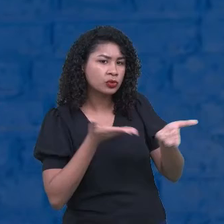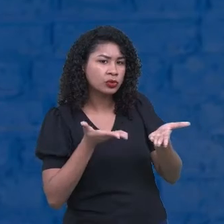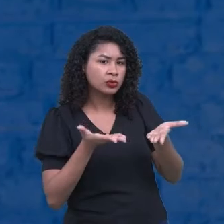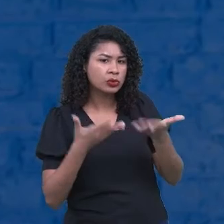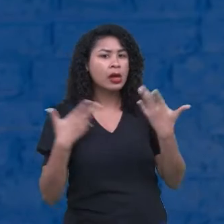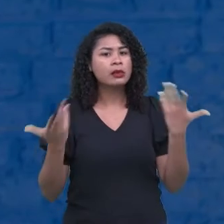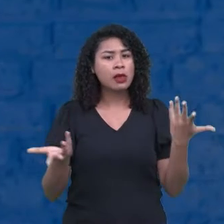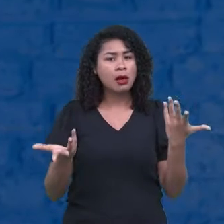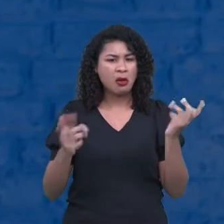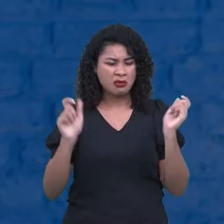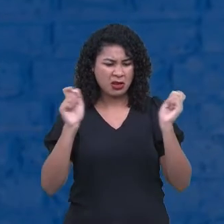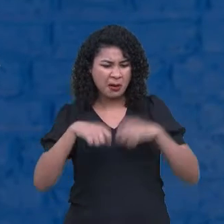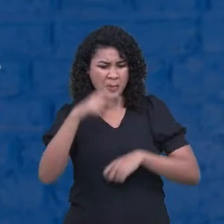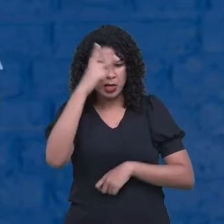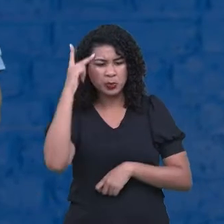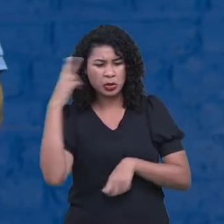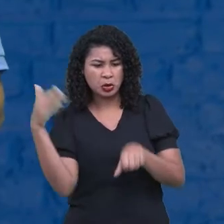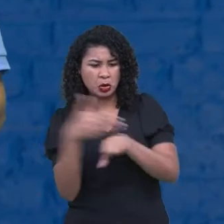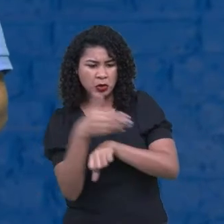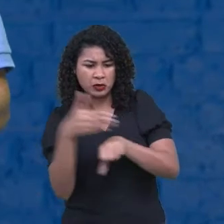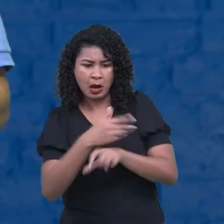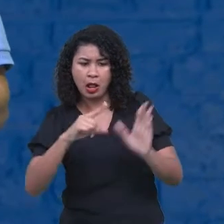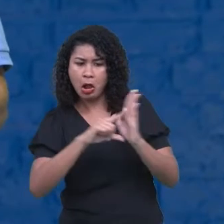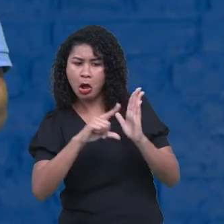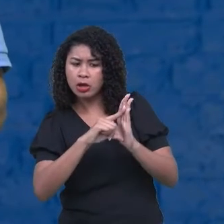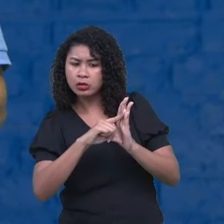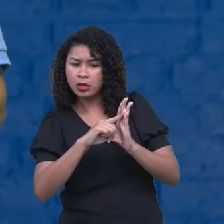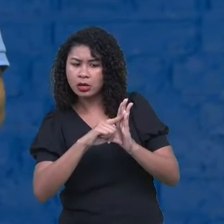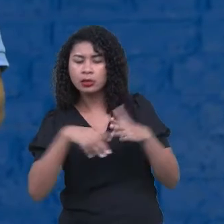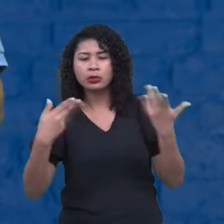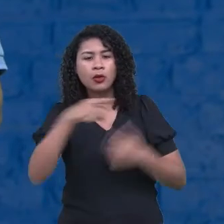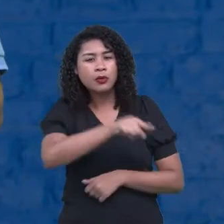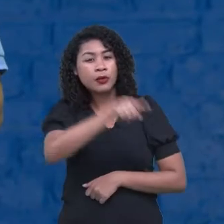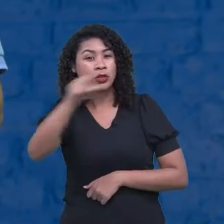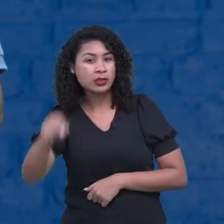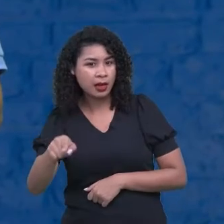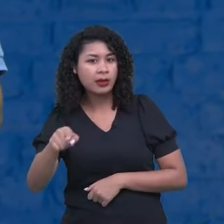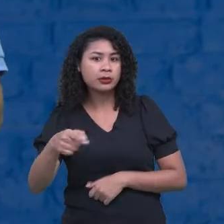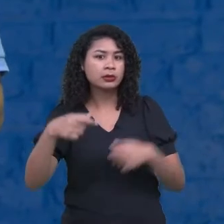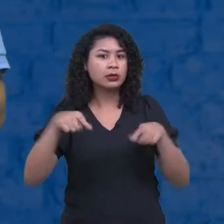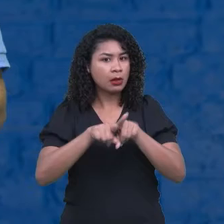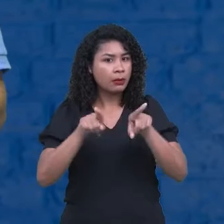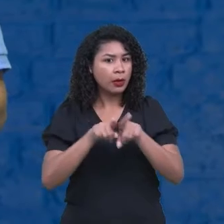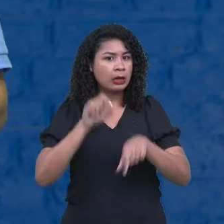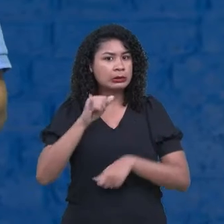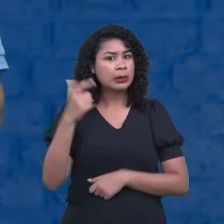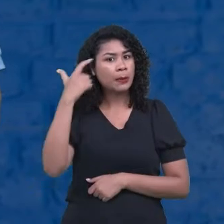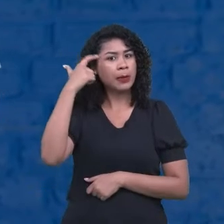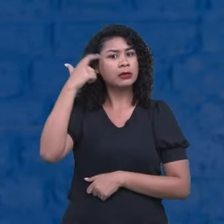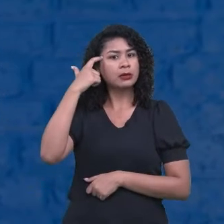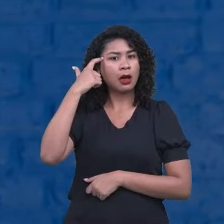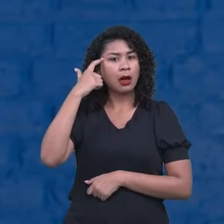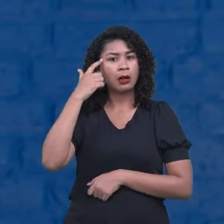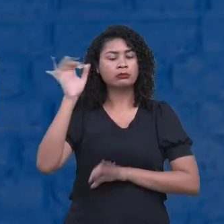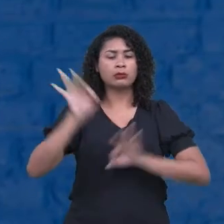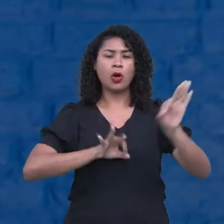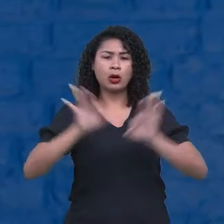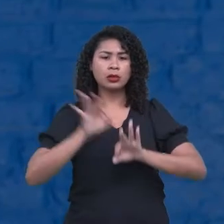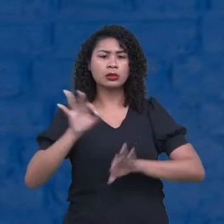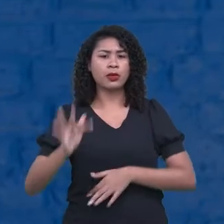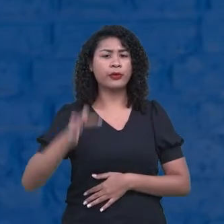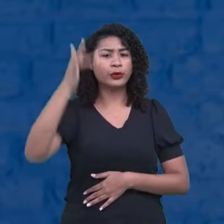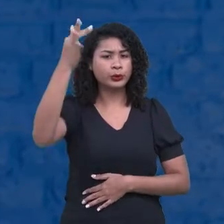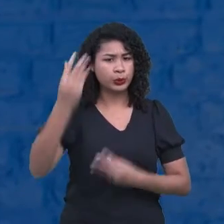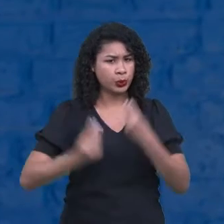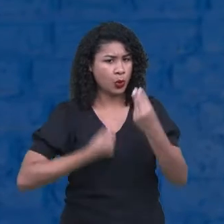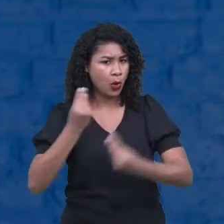de ter sucesso? Então, você também, quando desejar, fizer o seu projeto de vida, vê, nossa, através